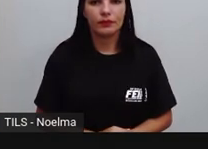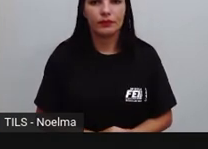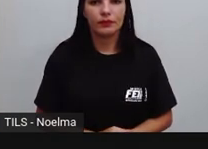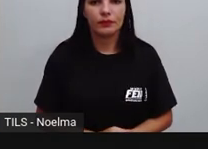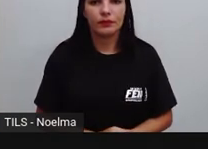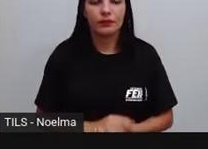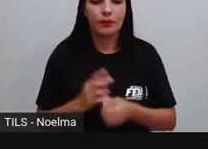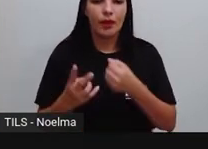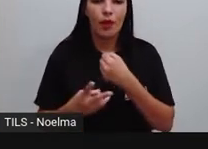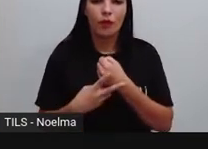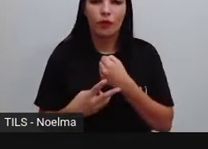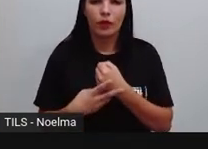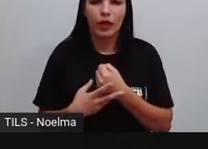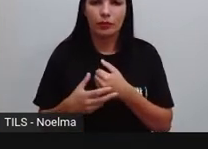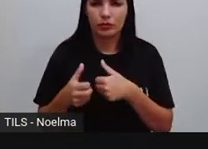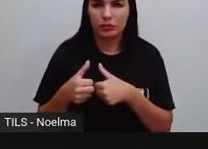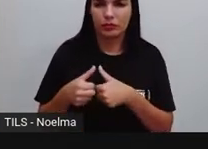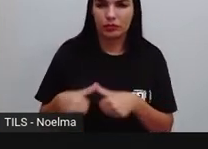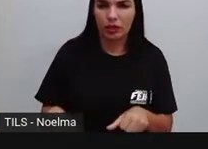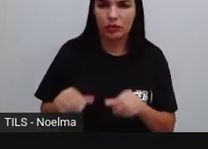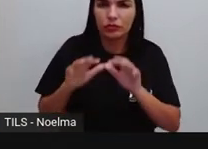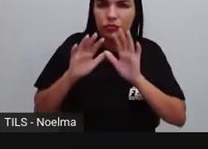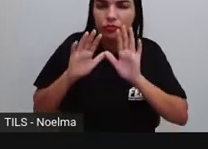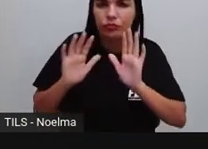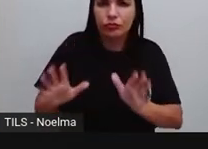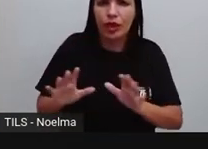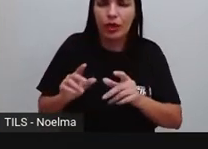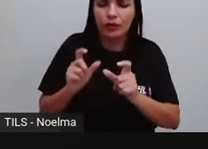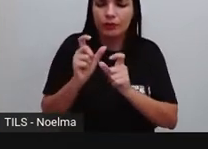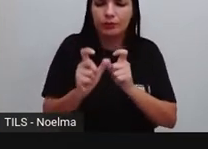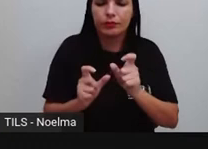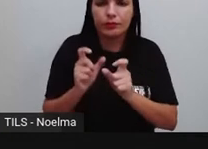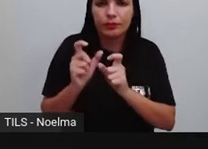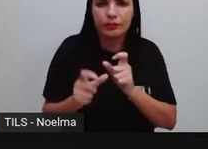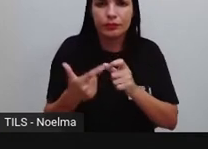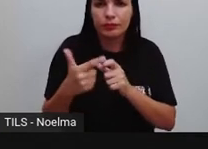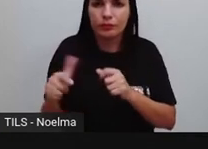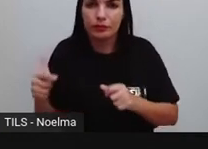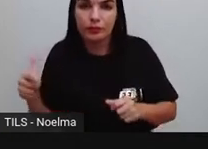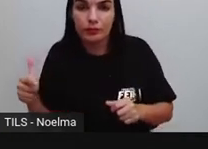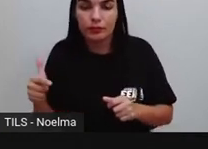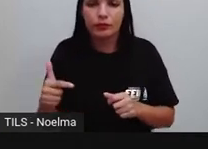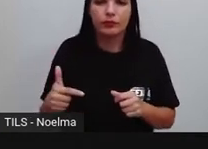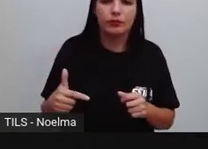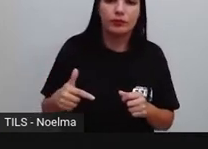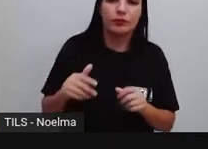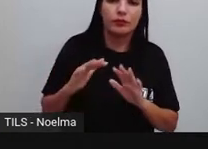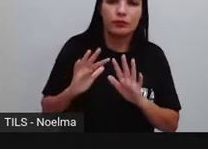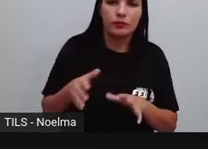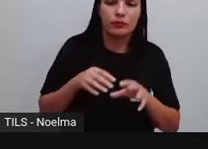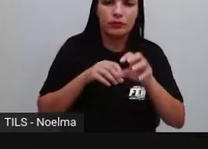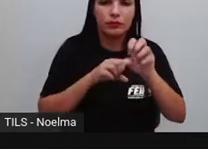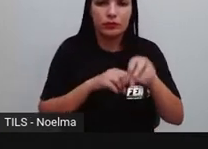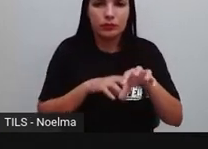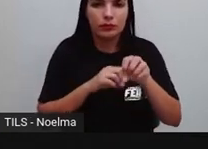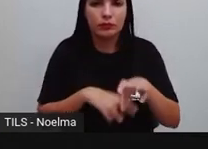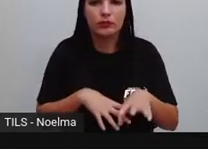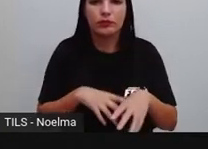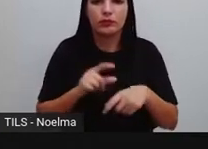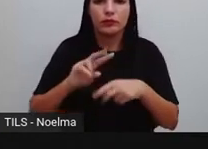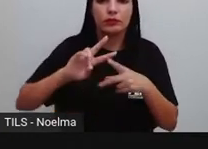E o verbo está no infinitivo? que estão no infinitivo são aumentar, analisar e ensinar, que não estão